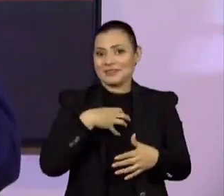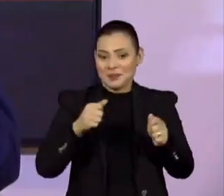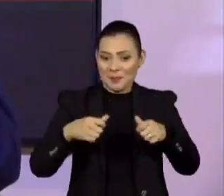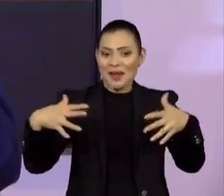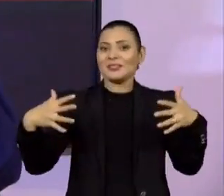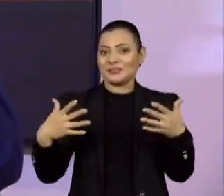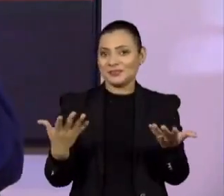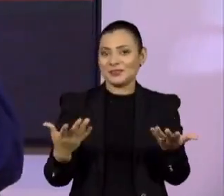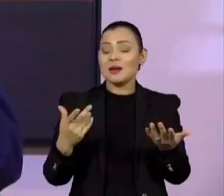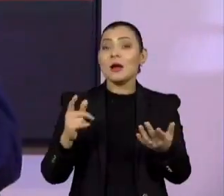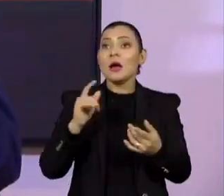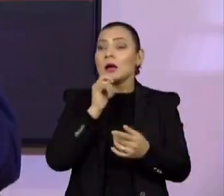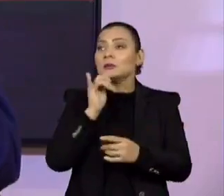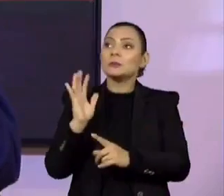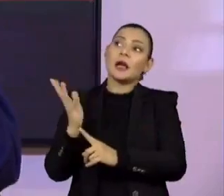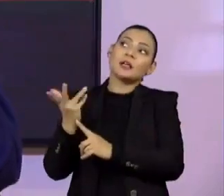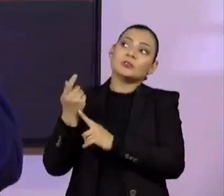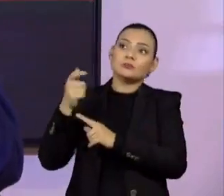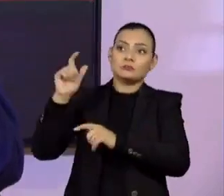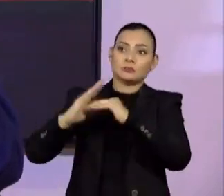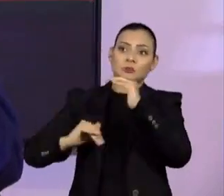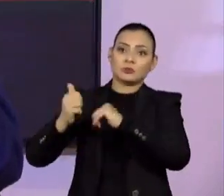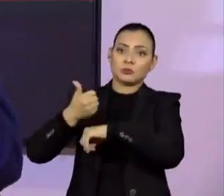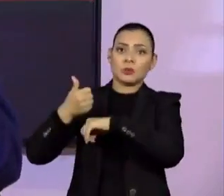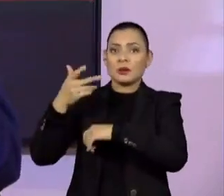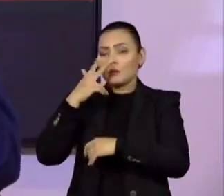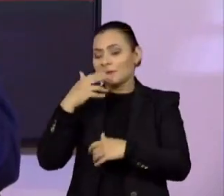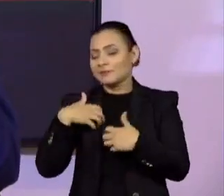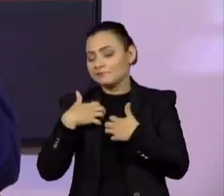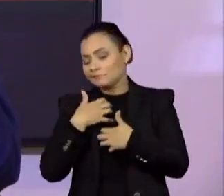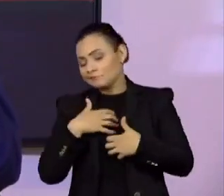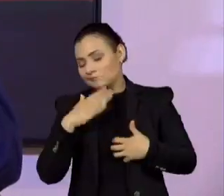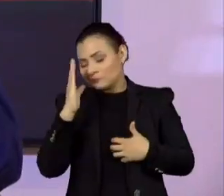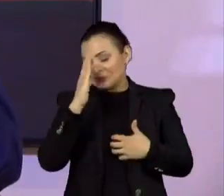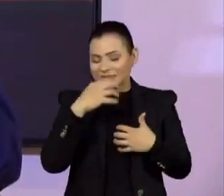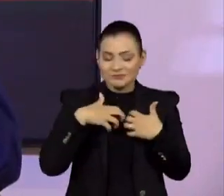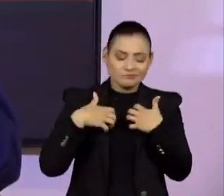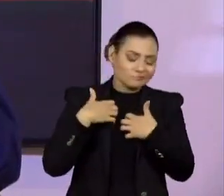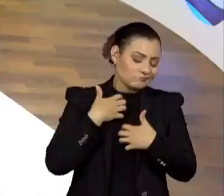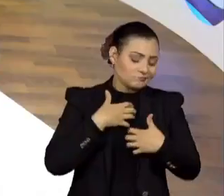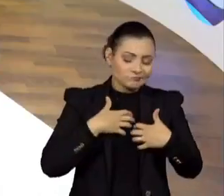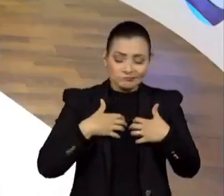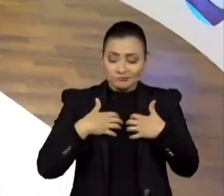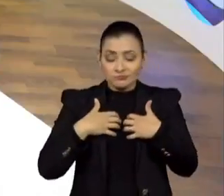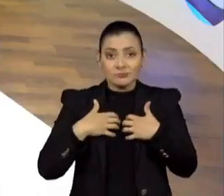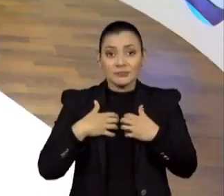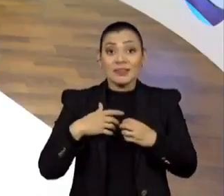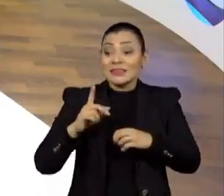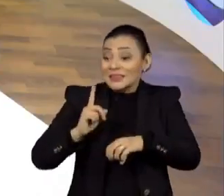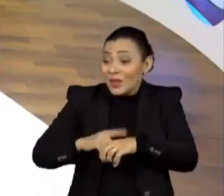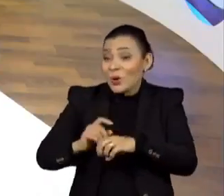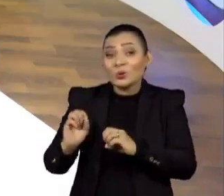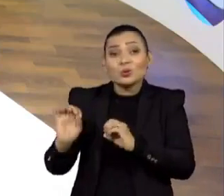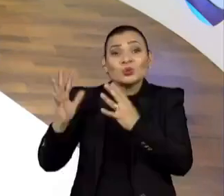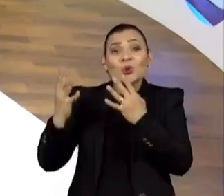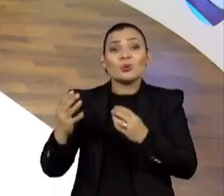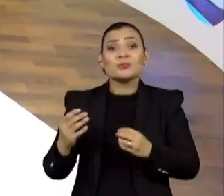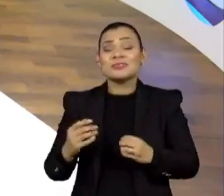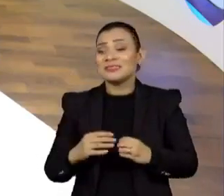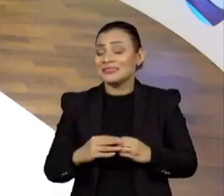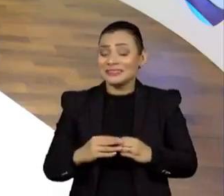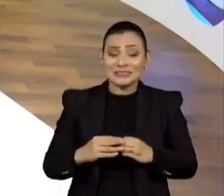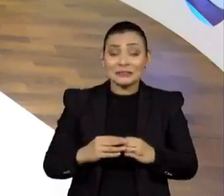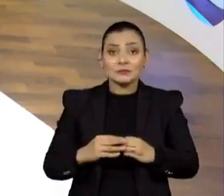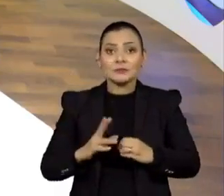Um artista que estiver, assim, meio indisposto e tal, está na hora do show, ele falou, fazer mais um showzinho.